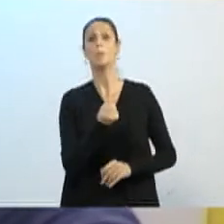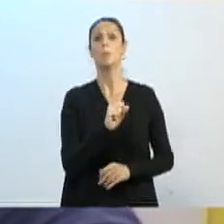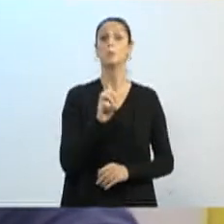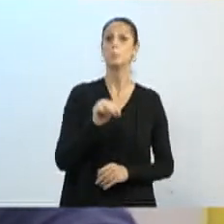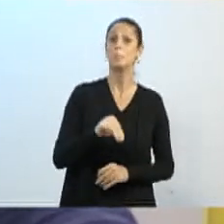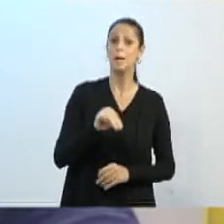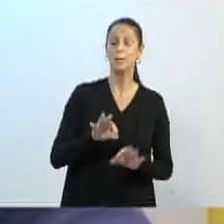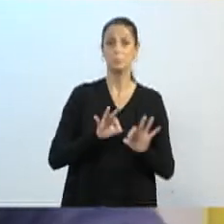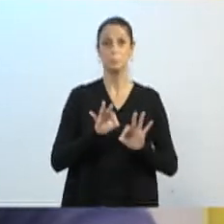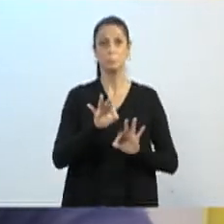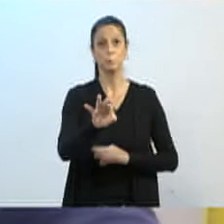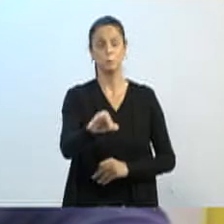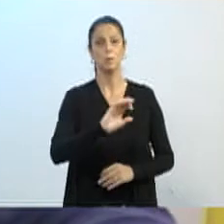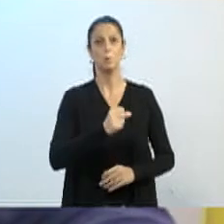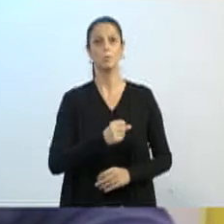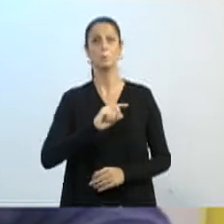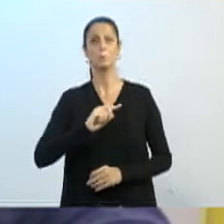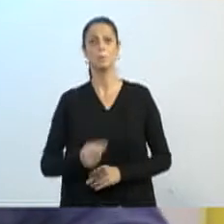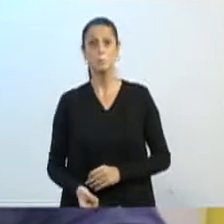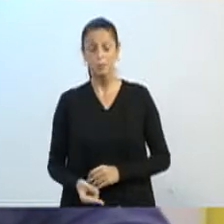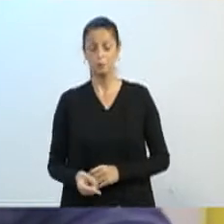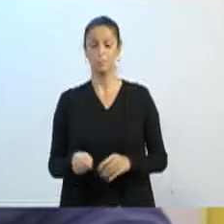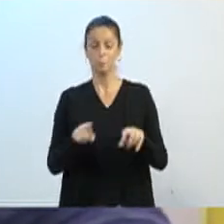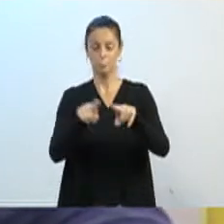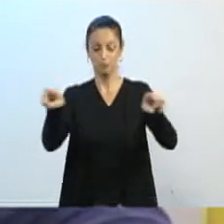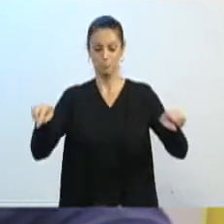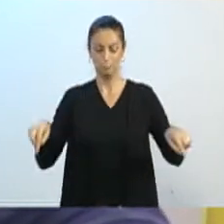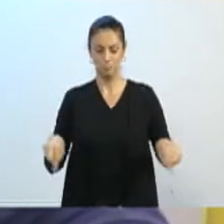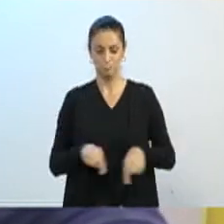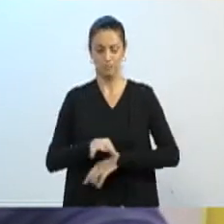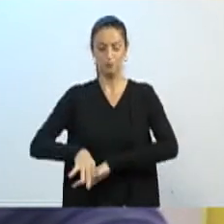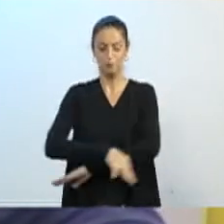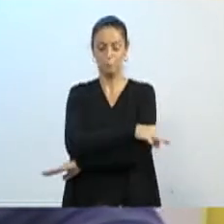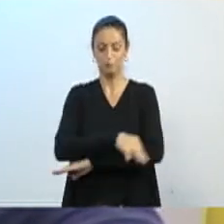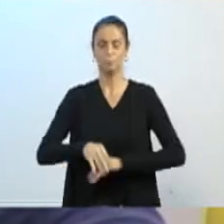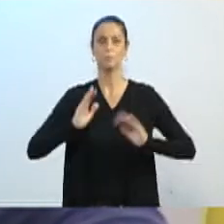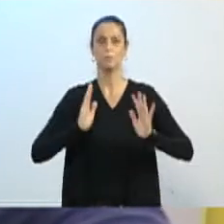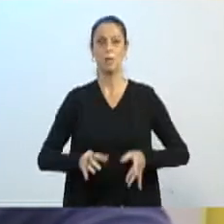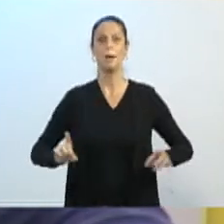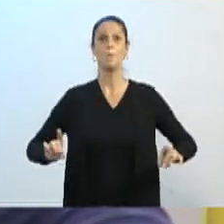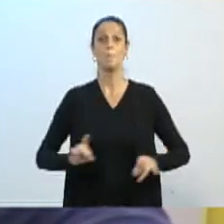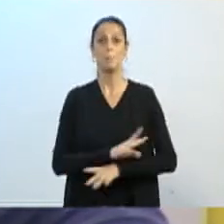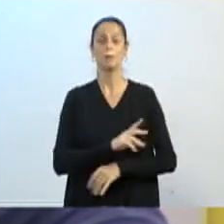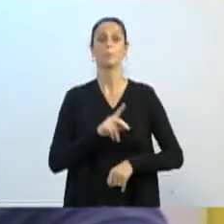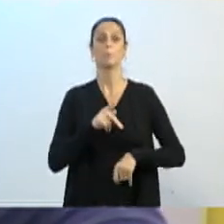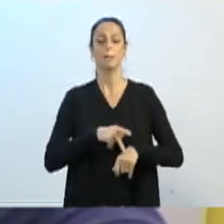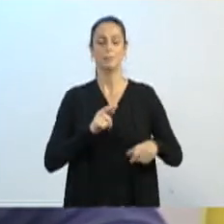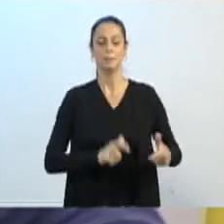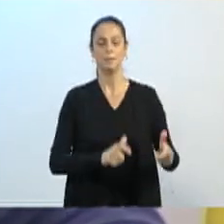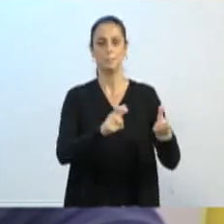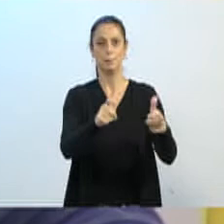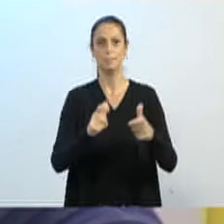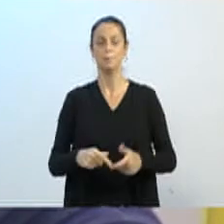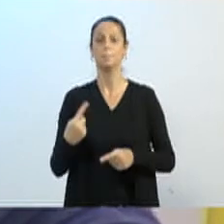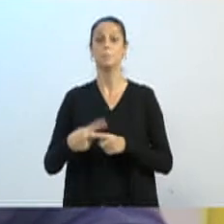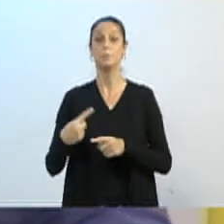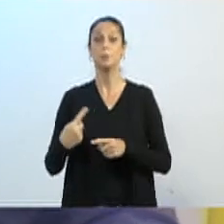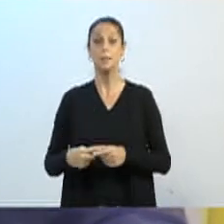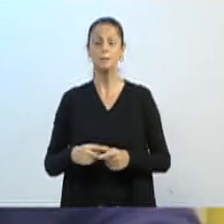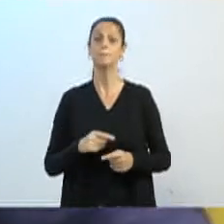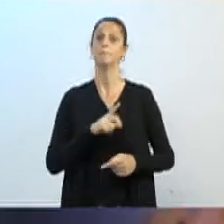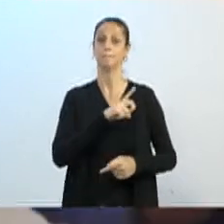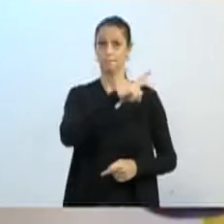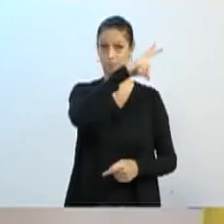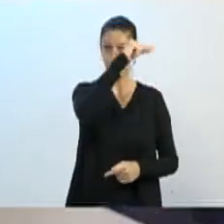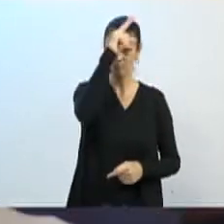mil e poucos metros quadrados de pavimentação executada através da parceria no sistema de mutirão. E agora